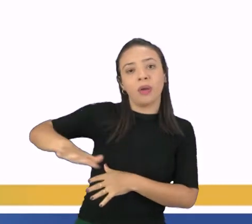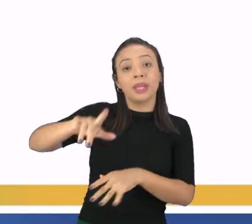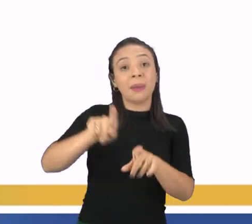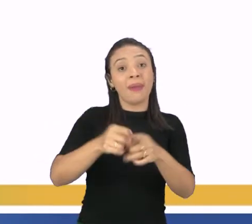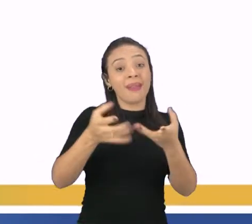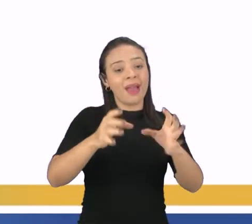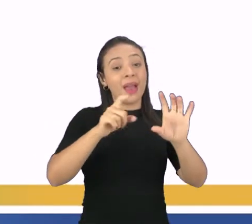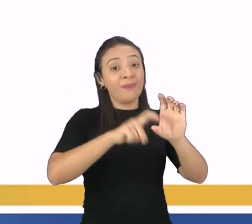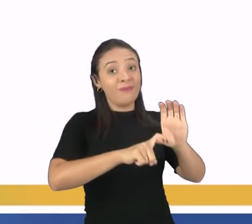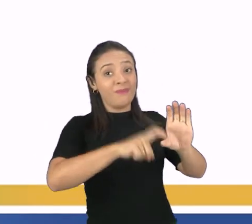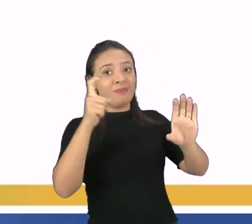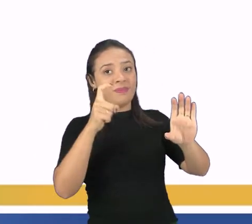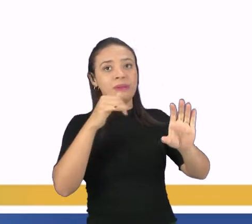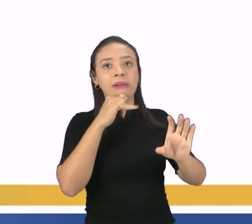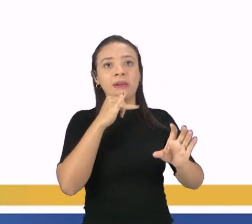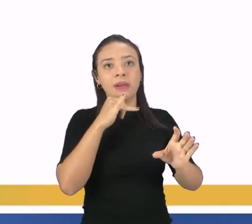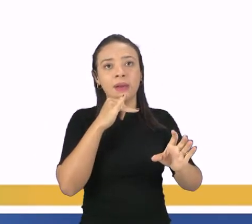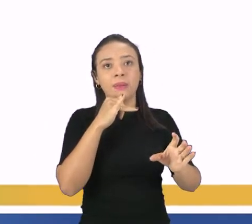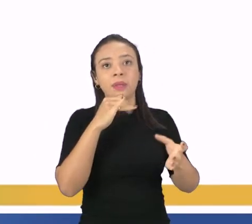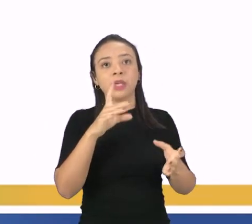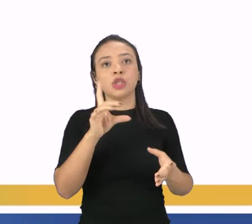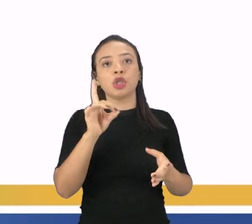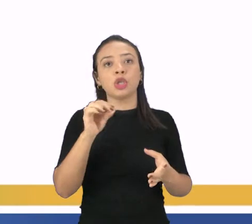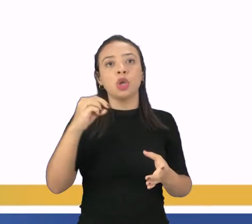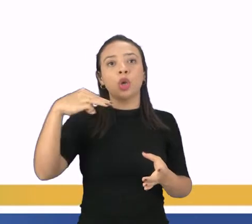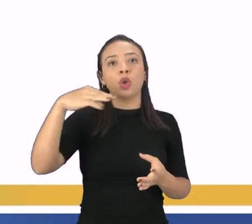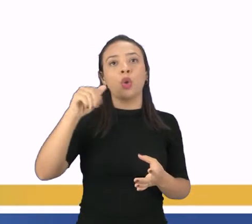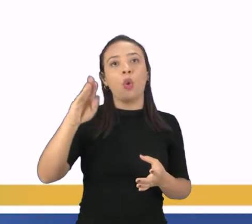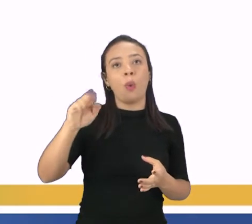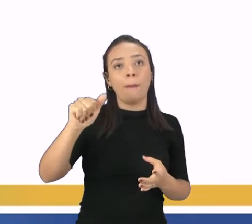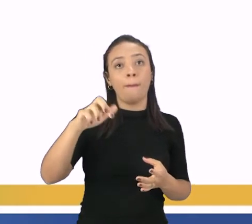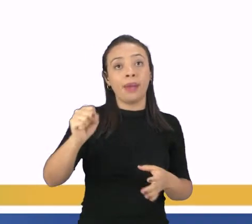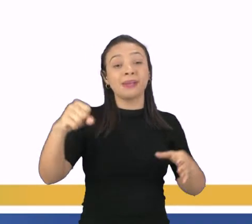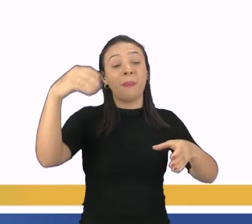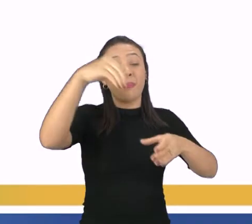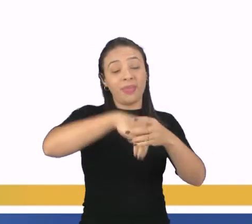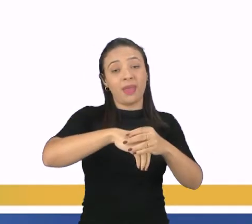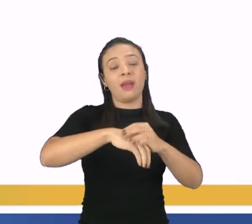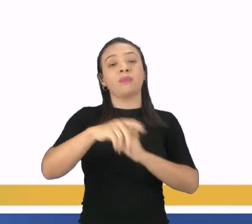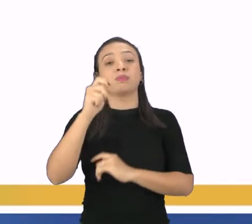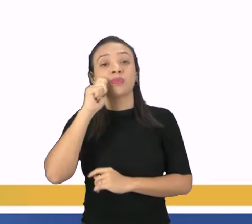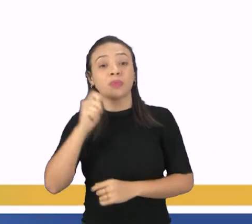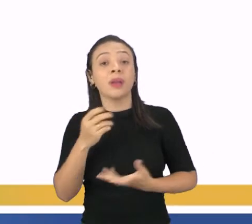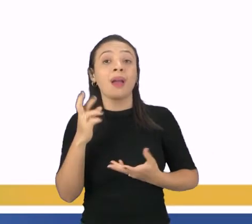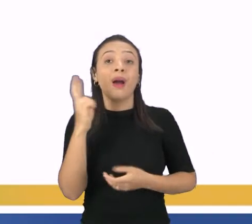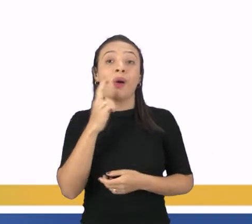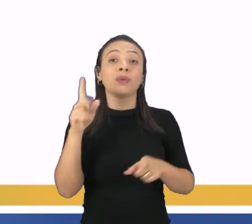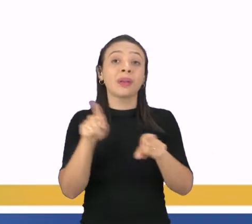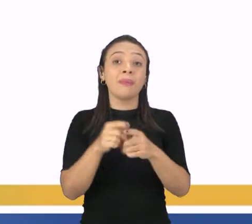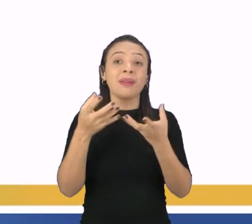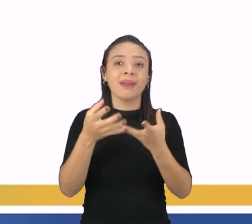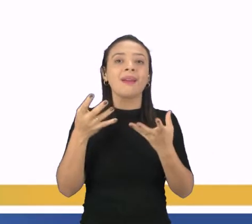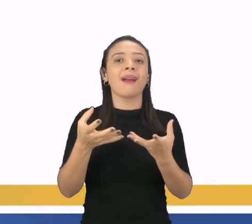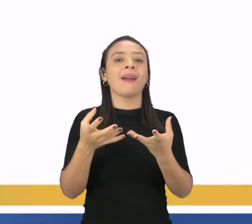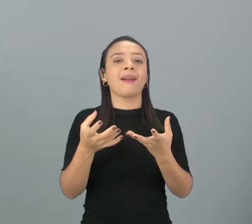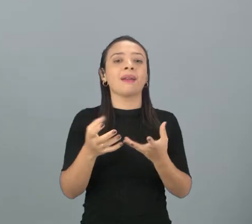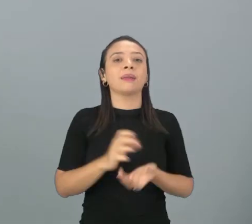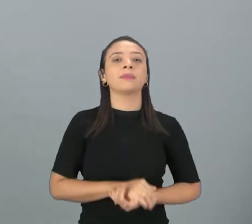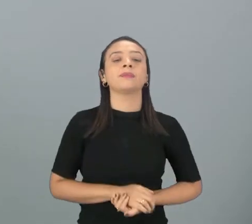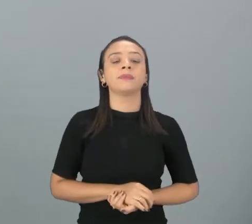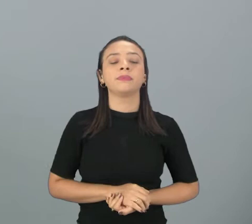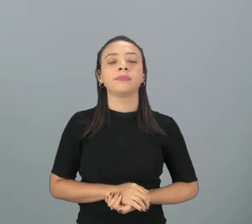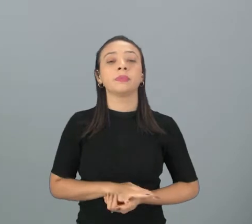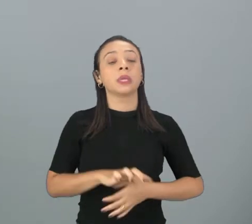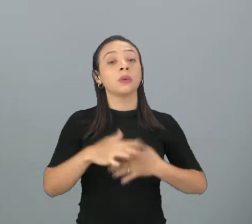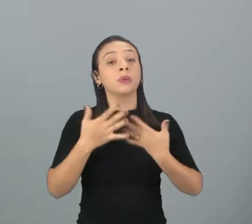independência, como é o caso de Dombás, dentro da Ucrânia, e que a Rússia está buscando se posicionar. Agora, quando